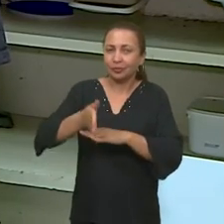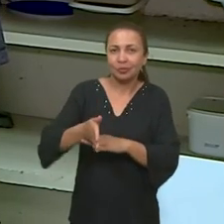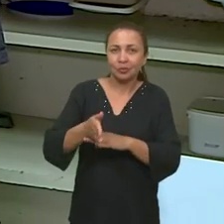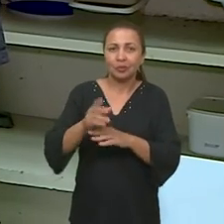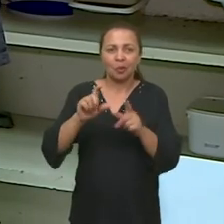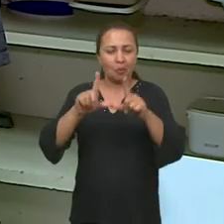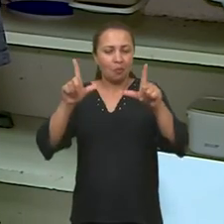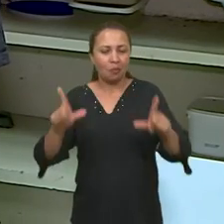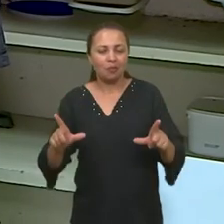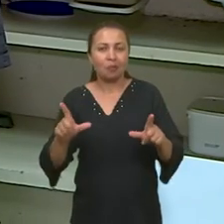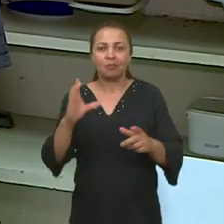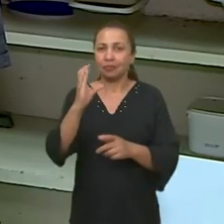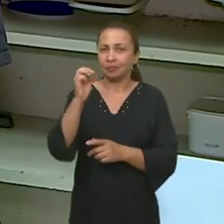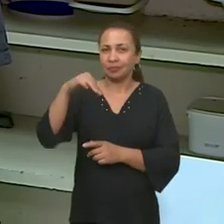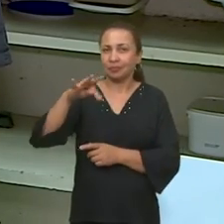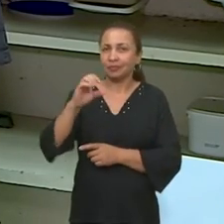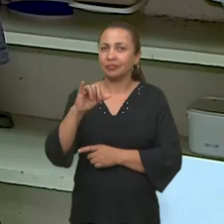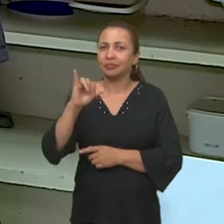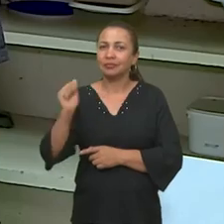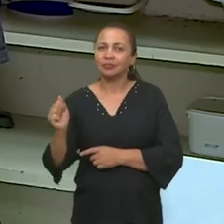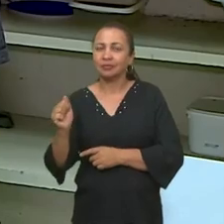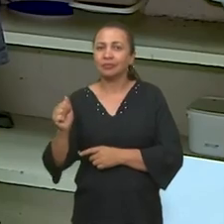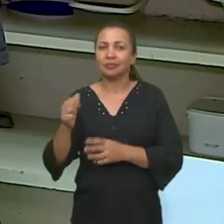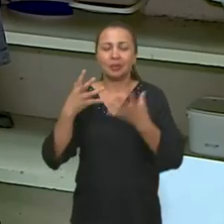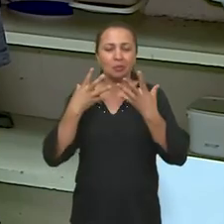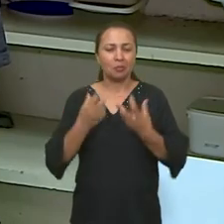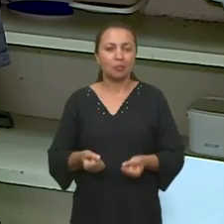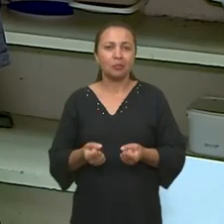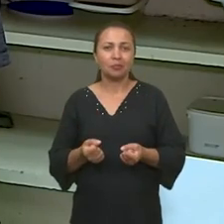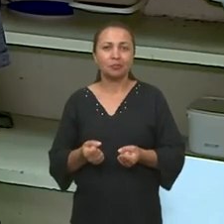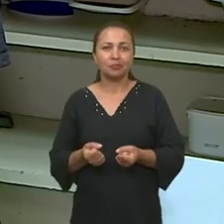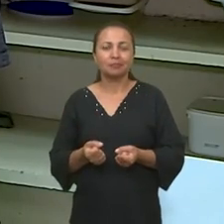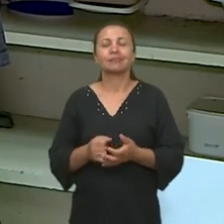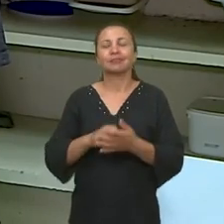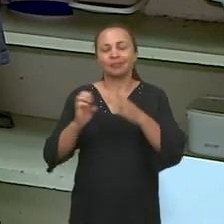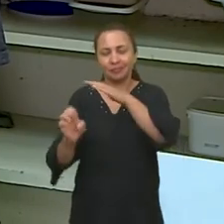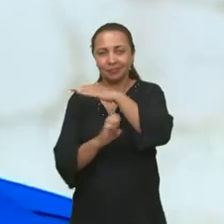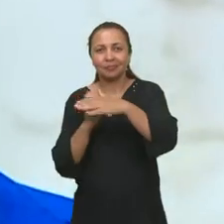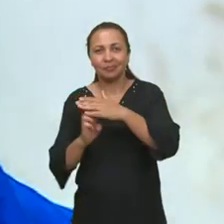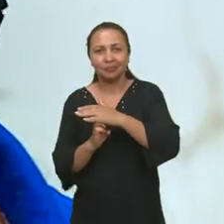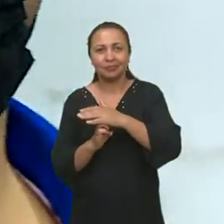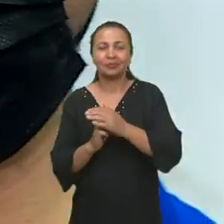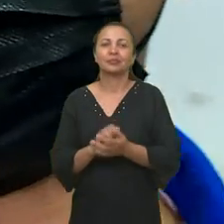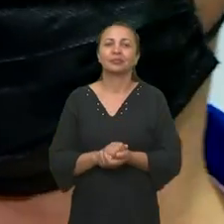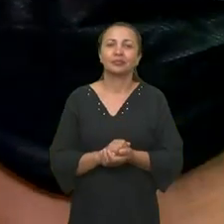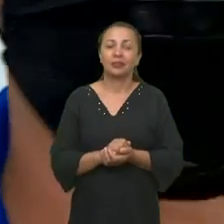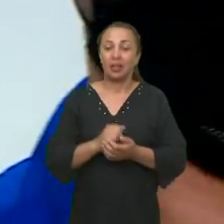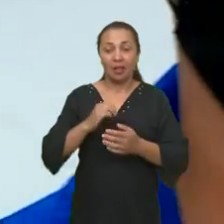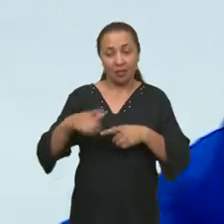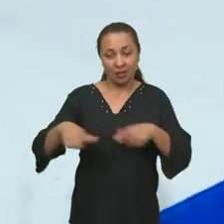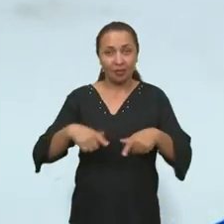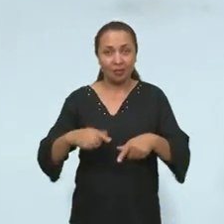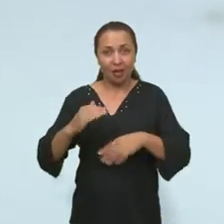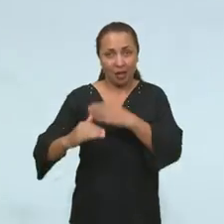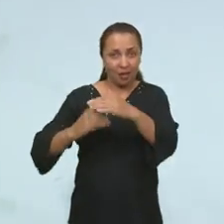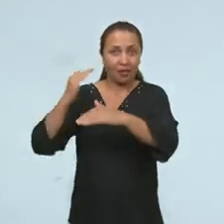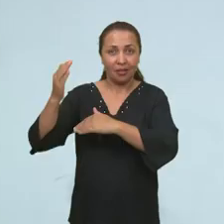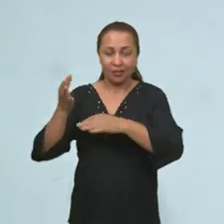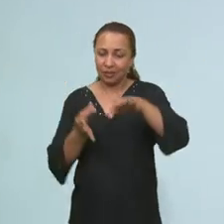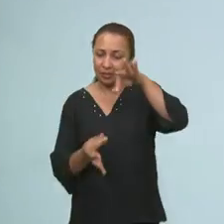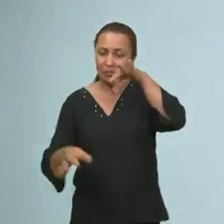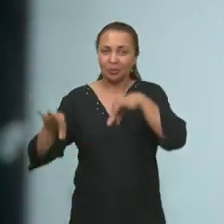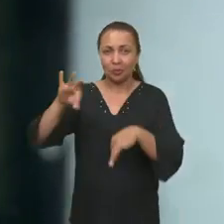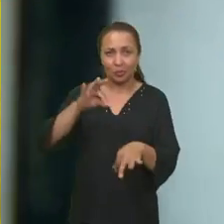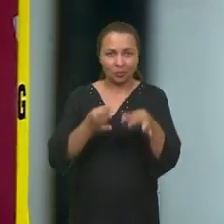fez através do programa Centelha, quando nós aprovamos a startup, a RN Materials. A gente vem trabalhando em escala de laboratório.